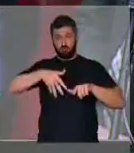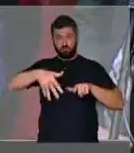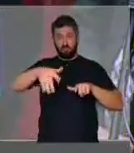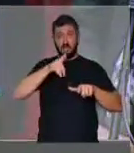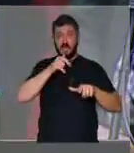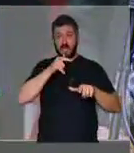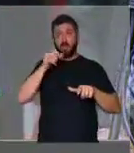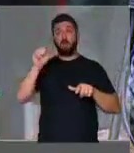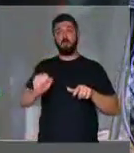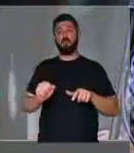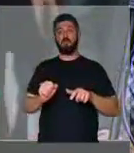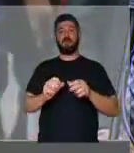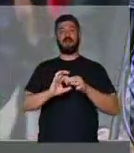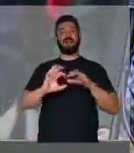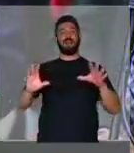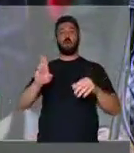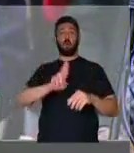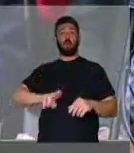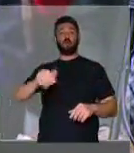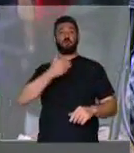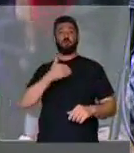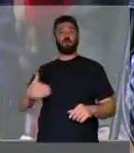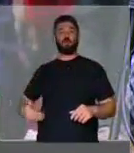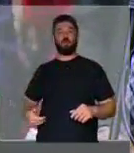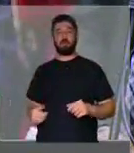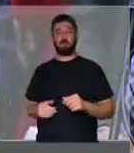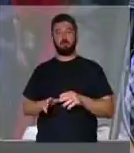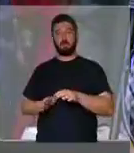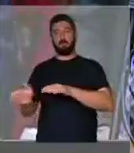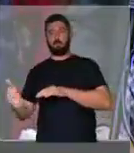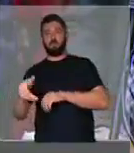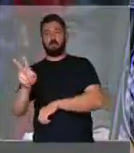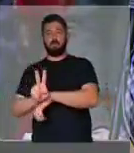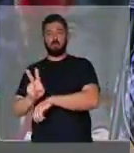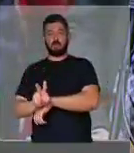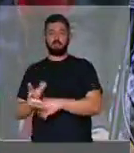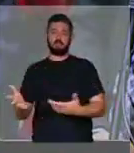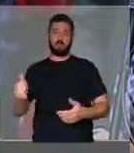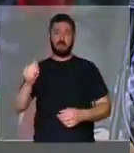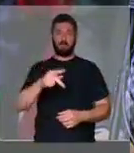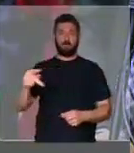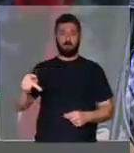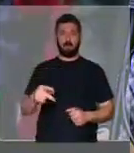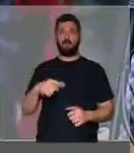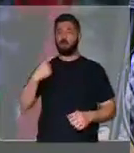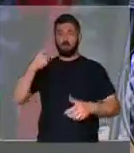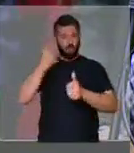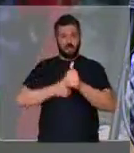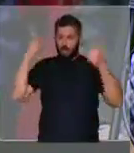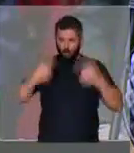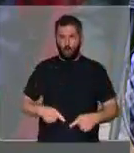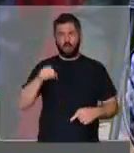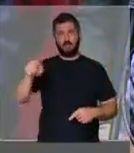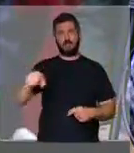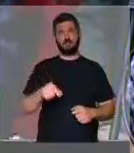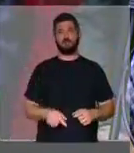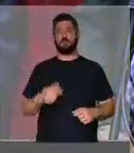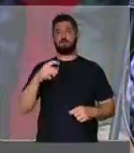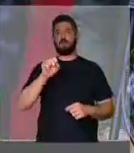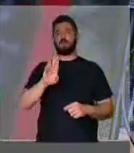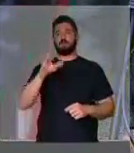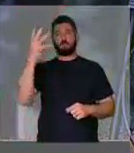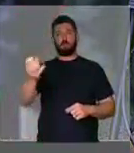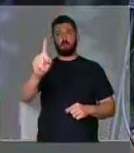seja considerado de utilidade pública para burlar a proteção da APP. Nós vamos lutar contra isso no Senado, o